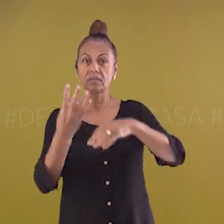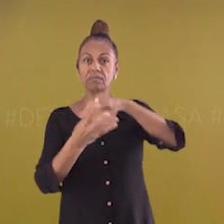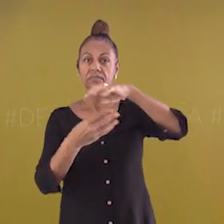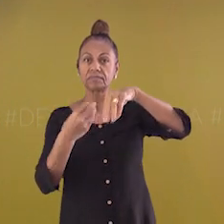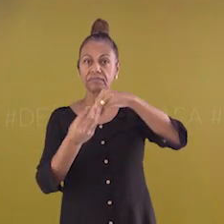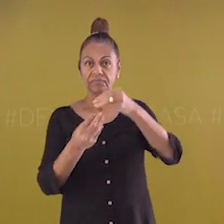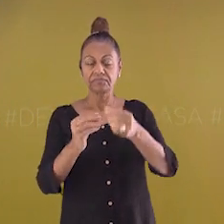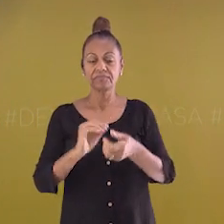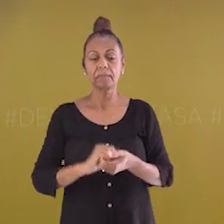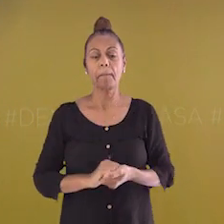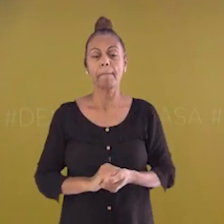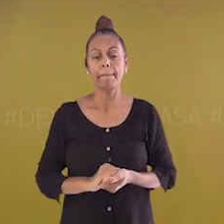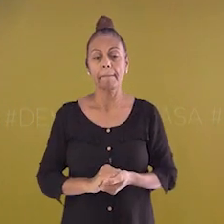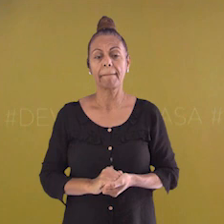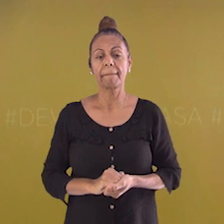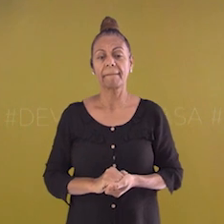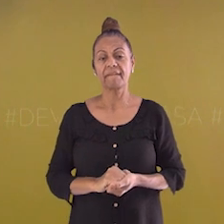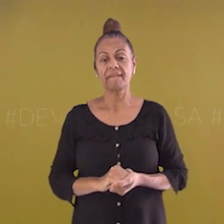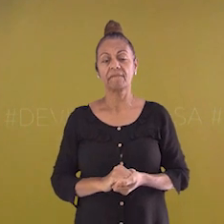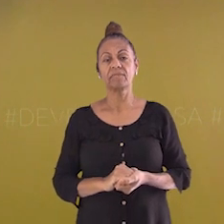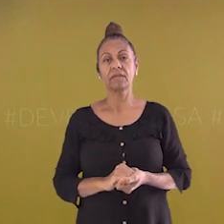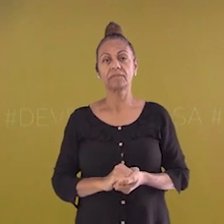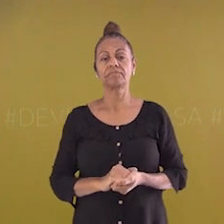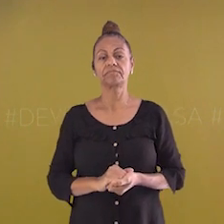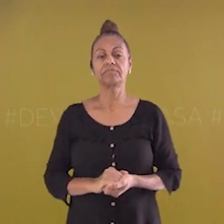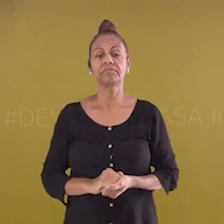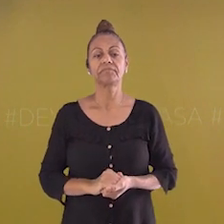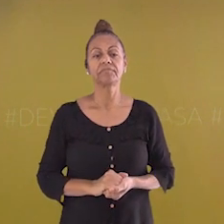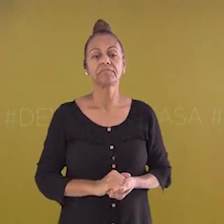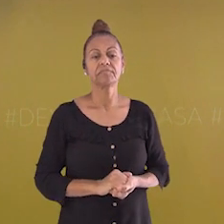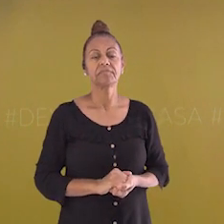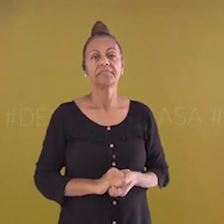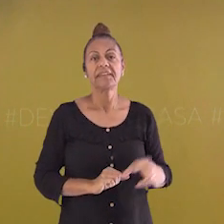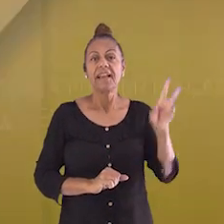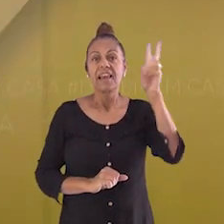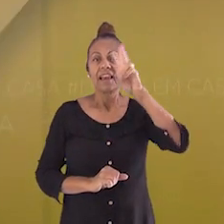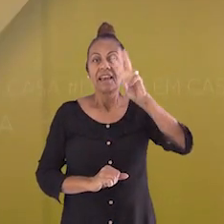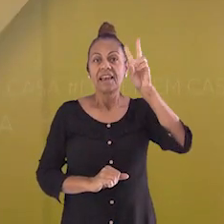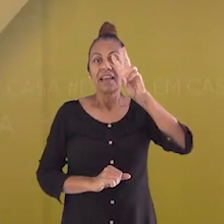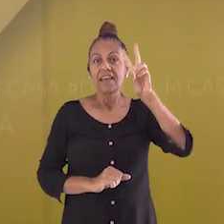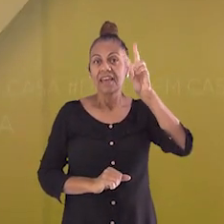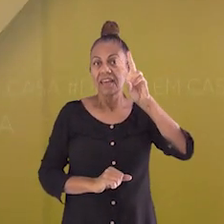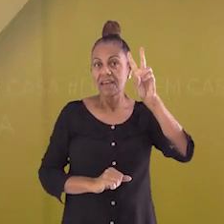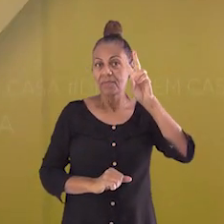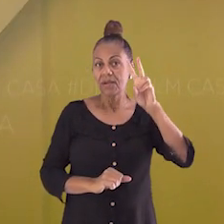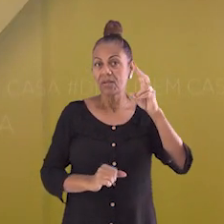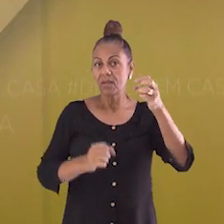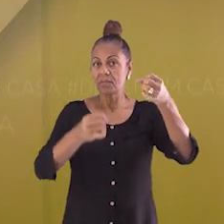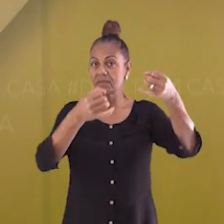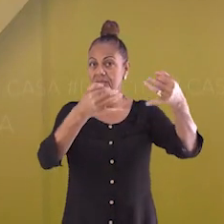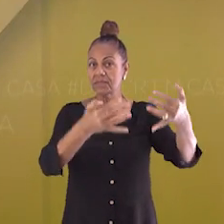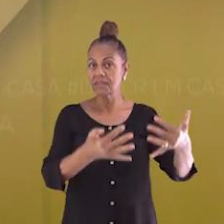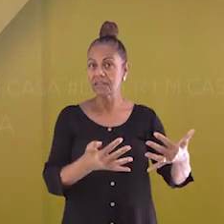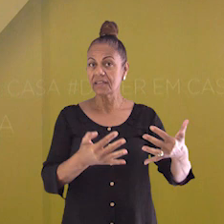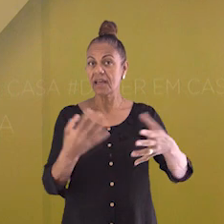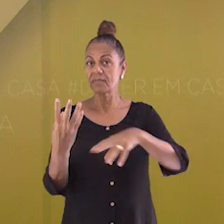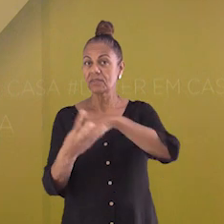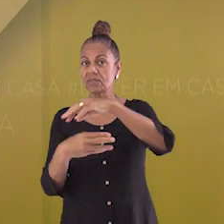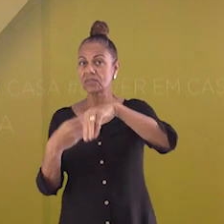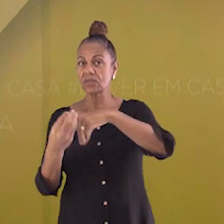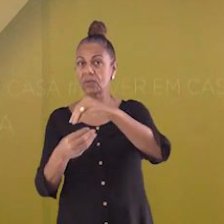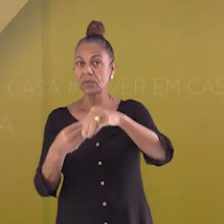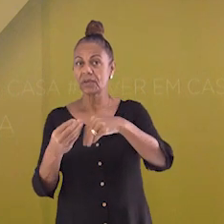polifásica seria quando ela apresenta cinco ou mais fases. Lembra-se da definição de misturas